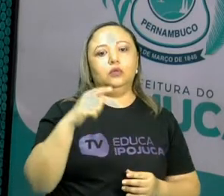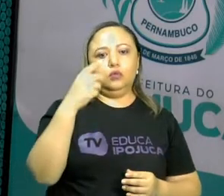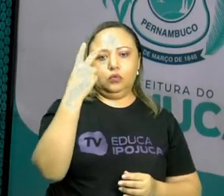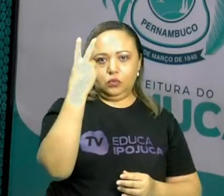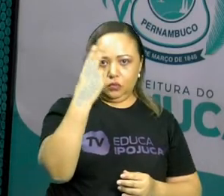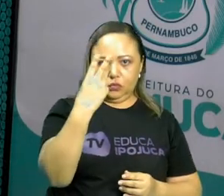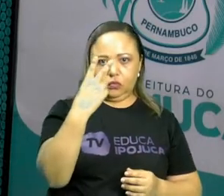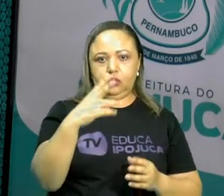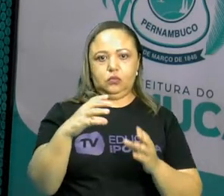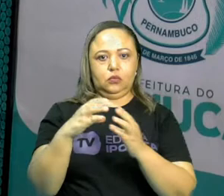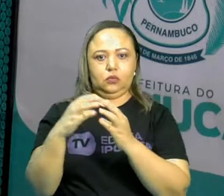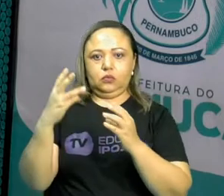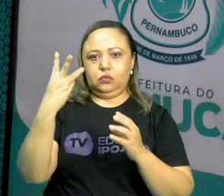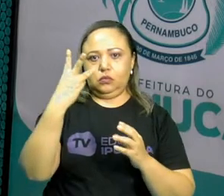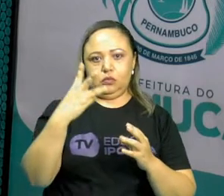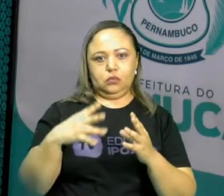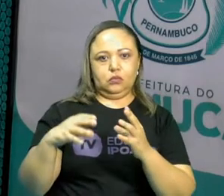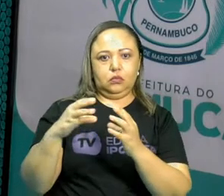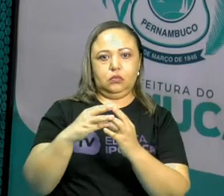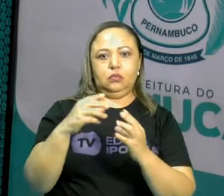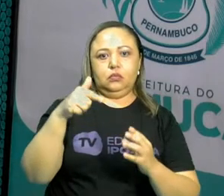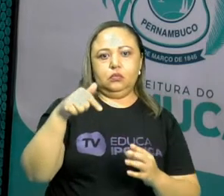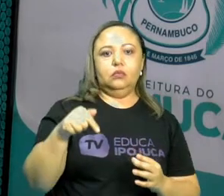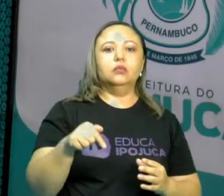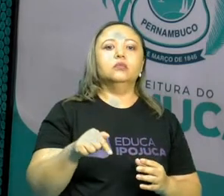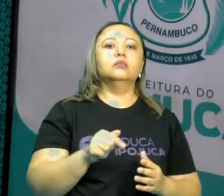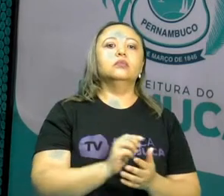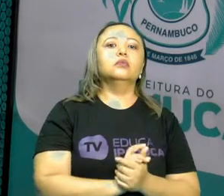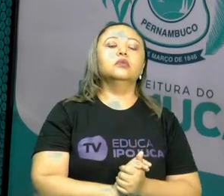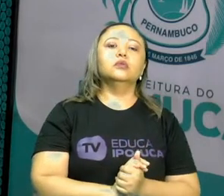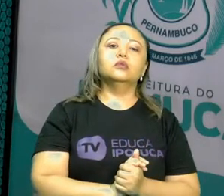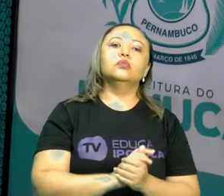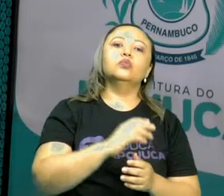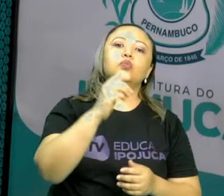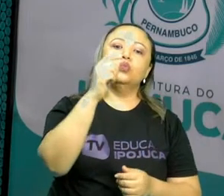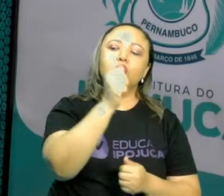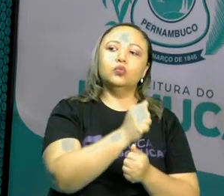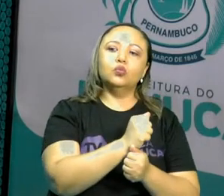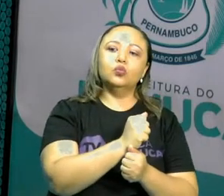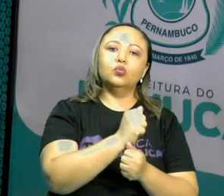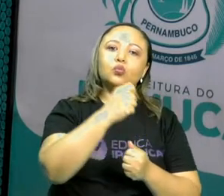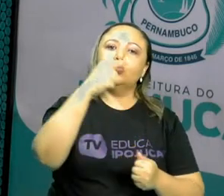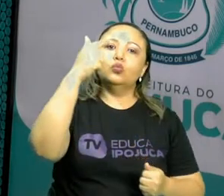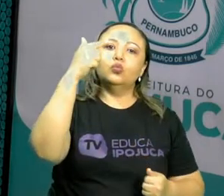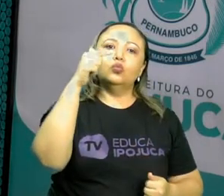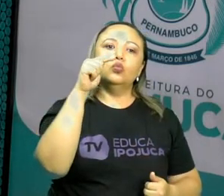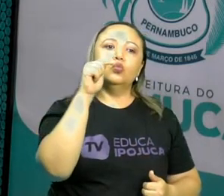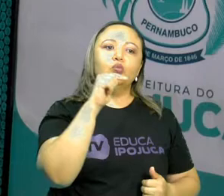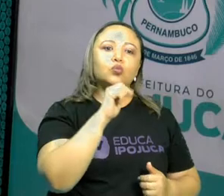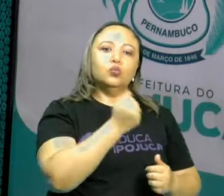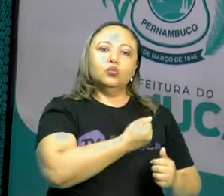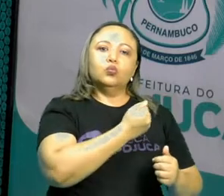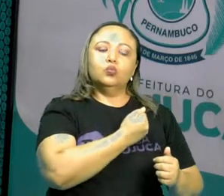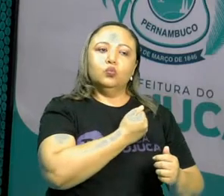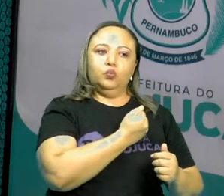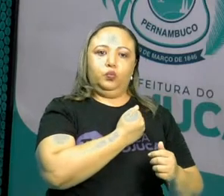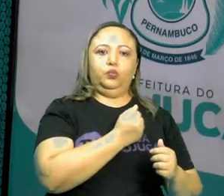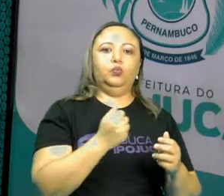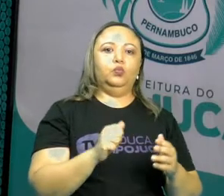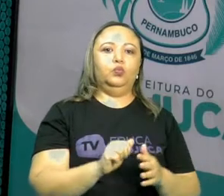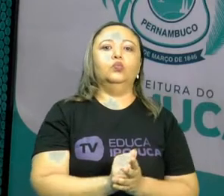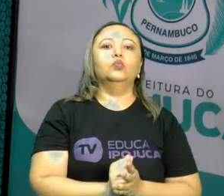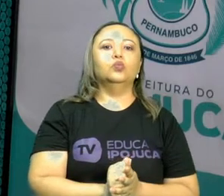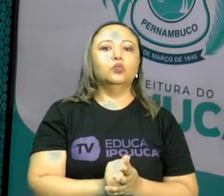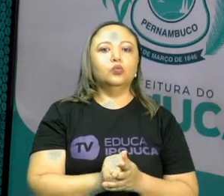os mínimos múltiplos comuns? Ou seja, o menor múltiplo que está tanto na linha de cima quanto